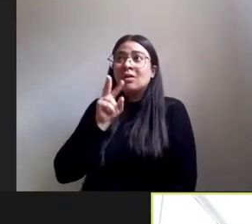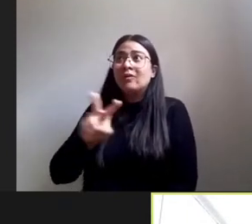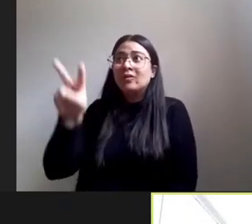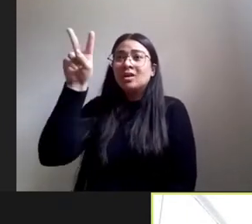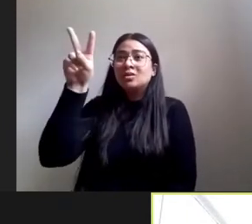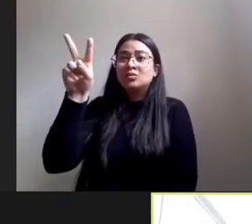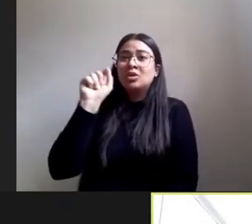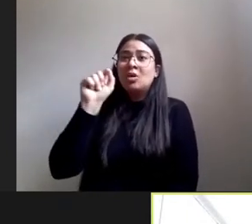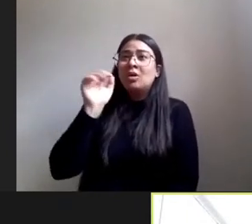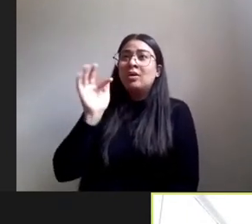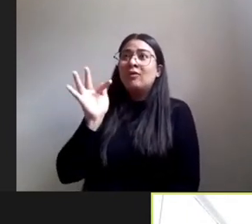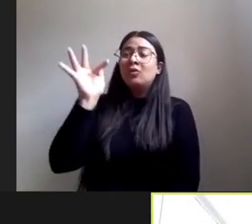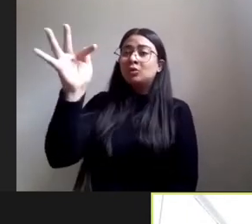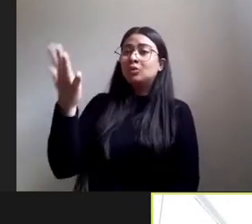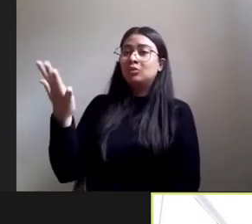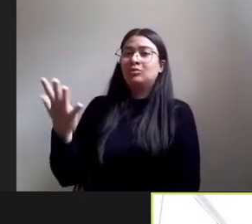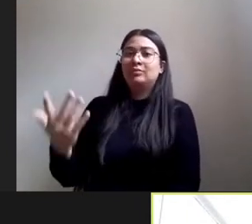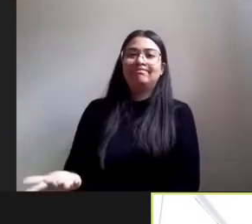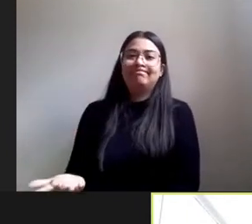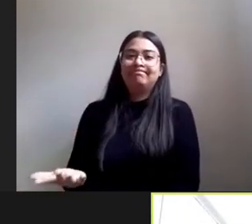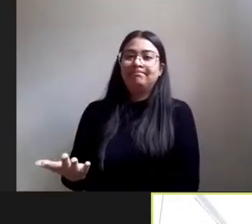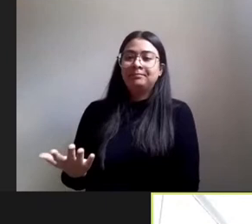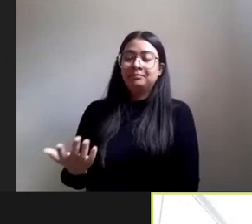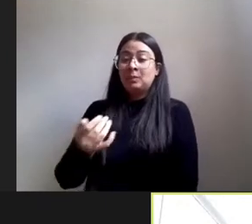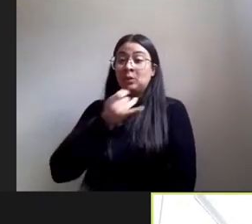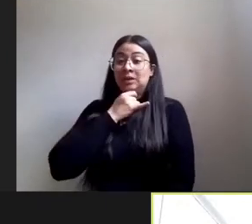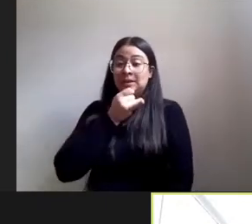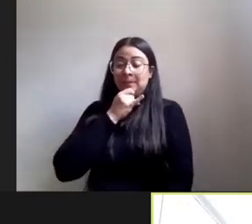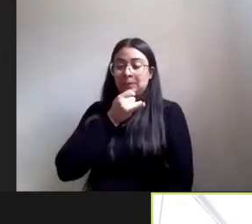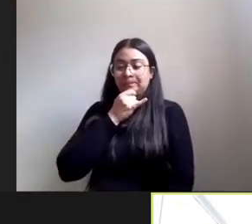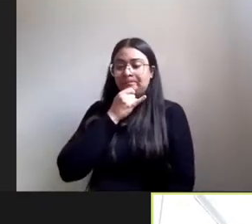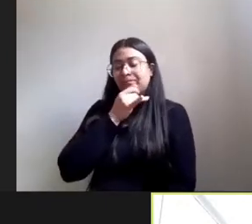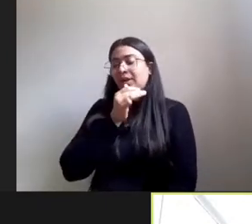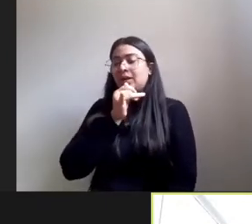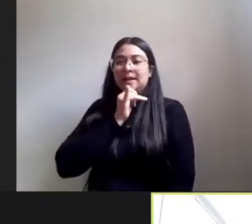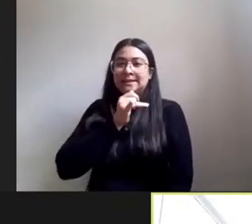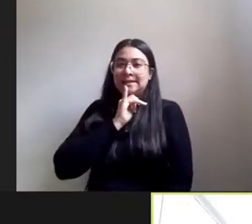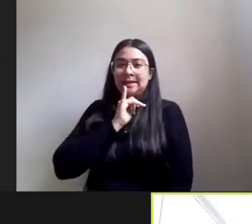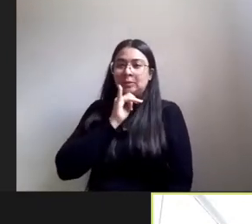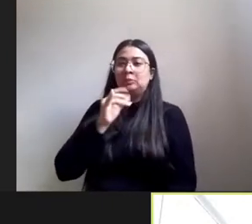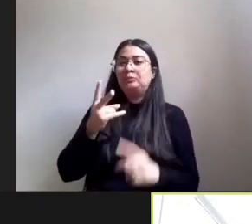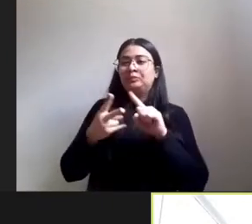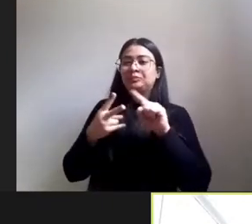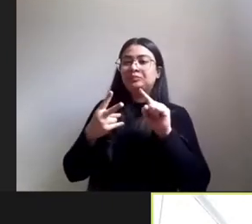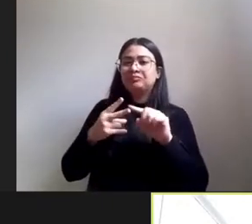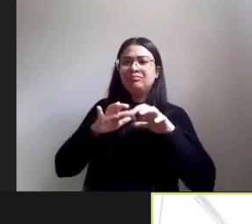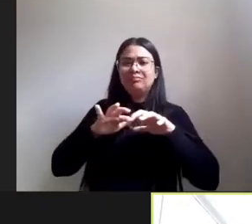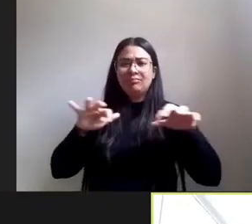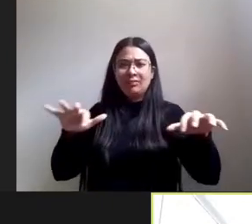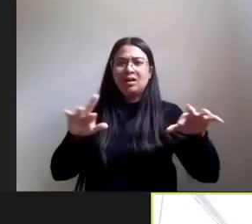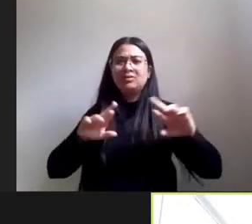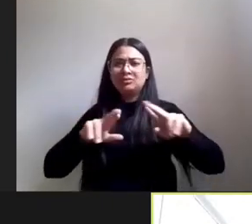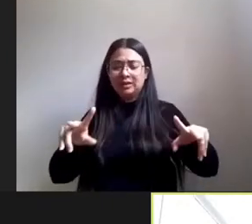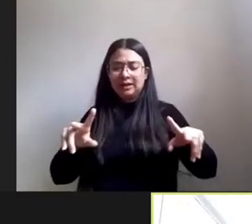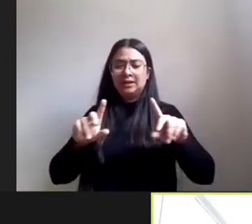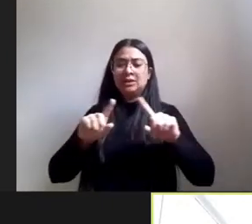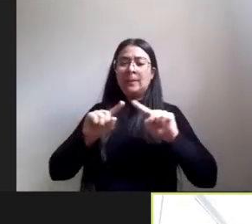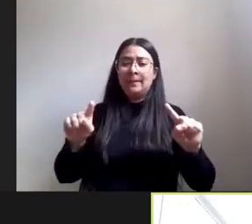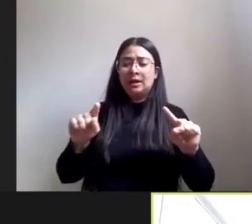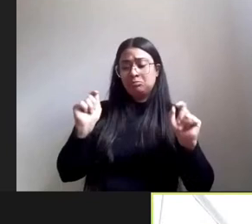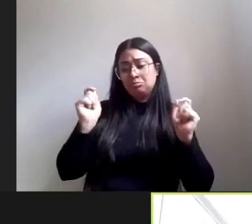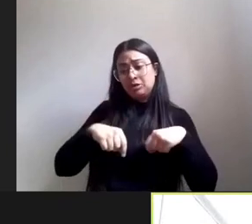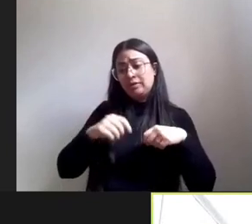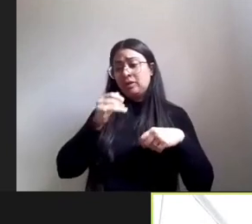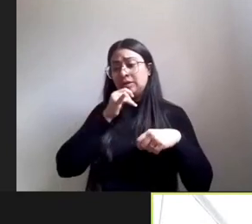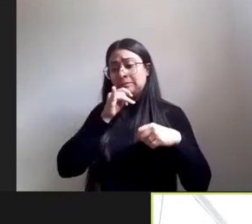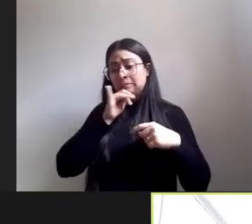concreto né de duas coisas assim bem aparentemente separadas né mas que sinalizariam para